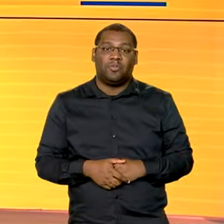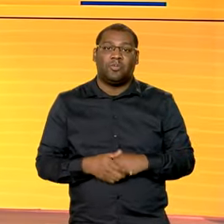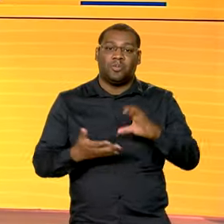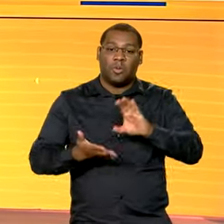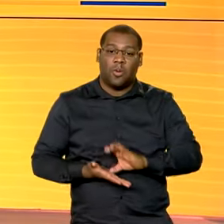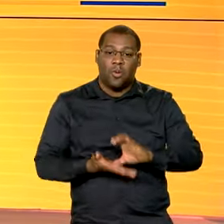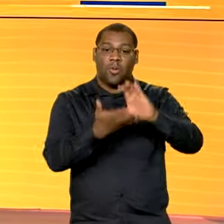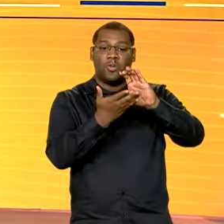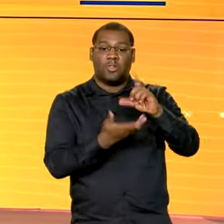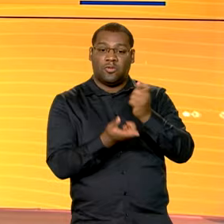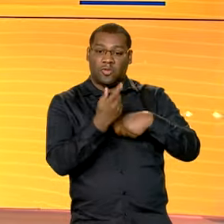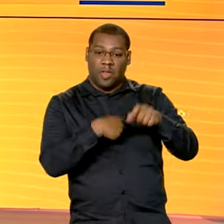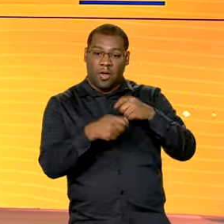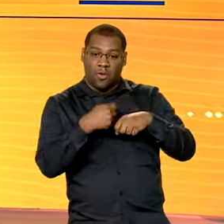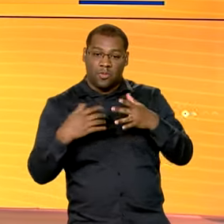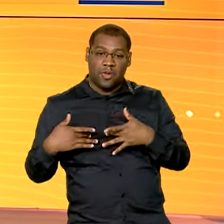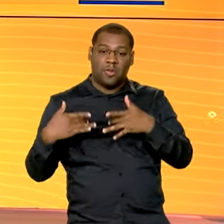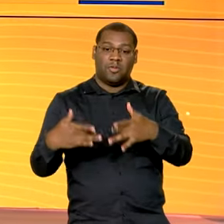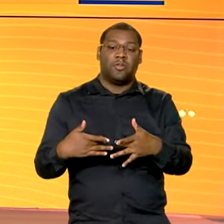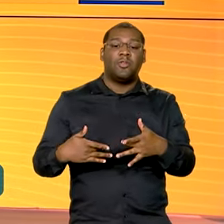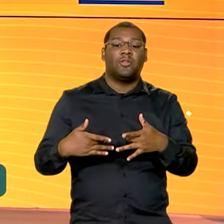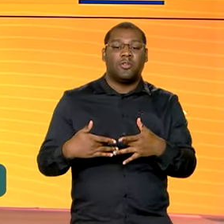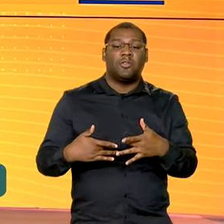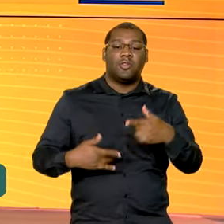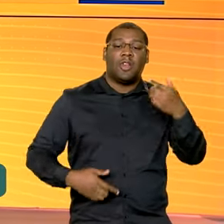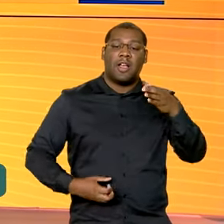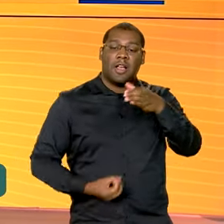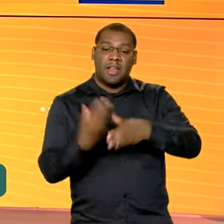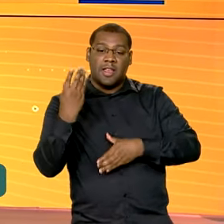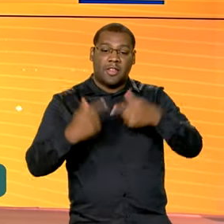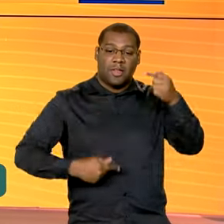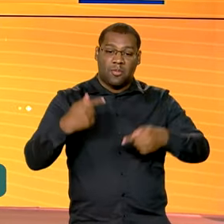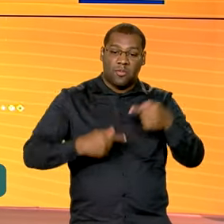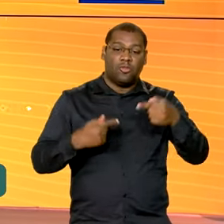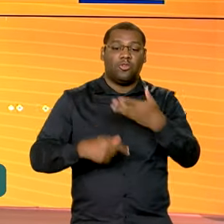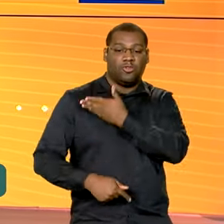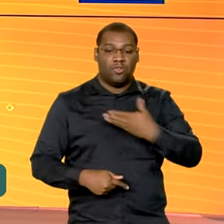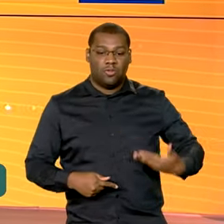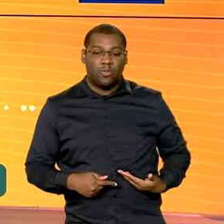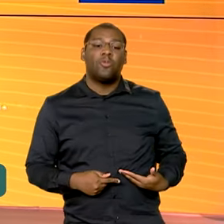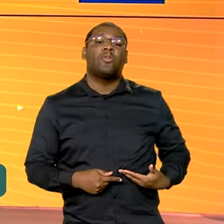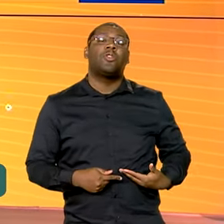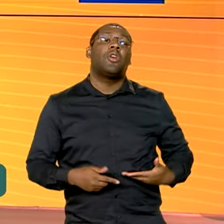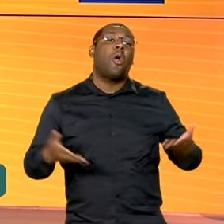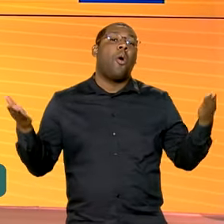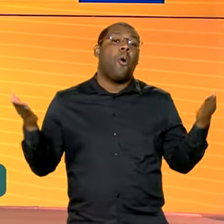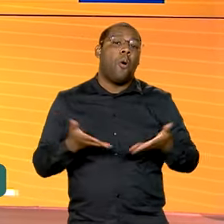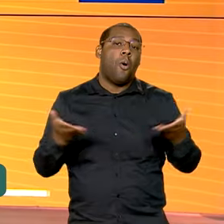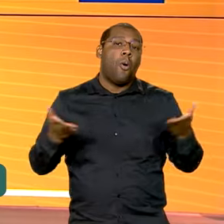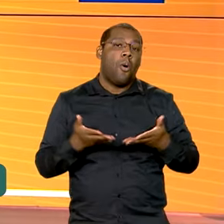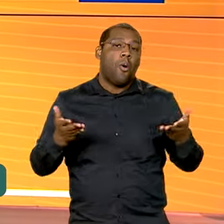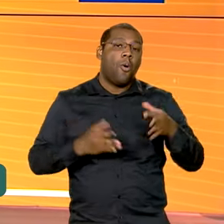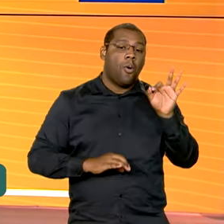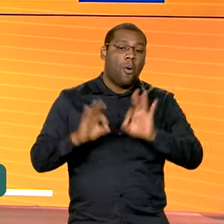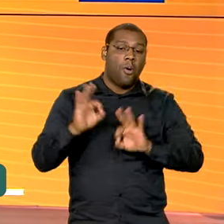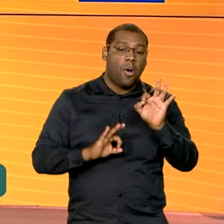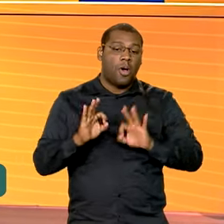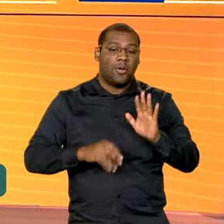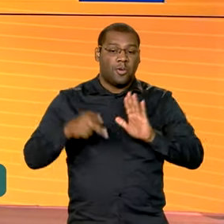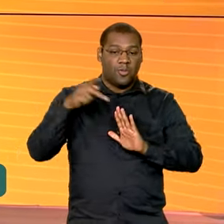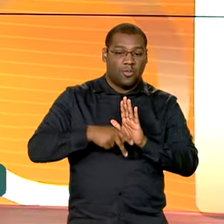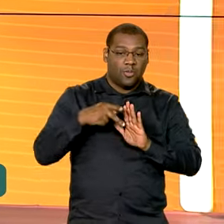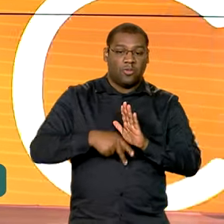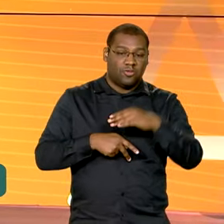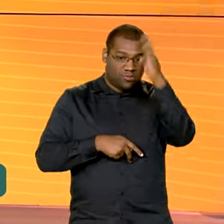de Economia Solidária, que define ações e políticas para o setor, discute a revisão do Plano Nacional, que será